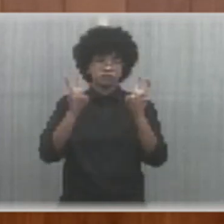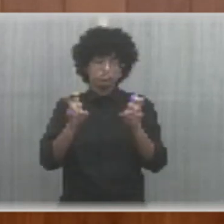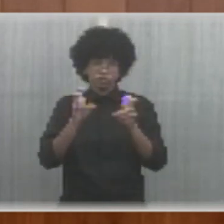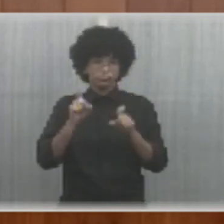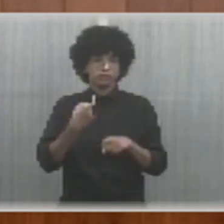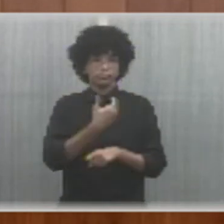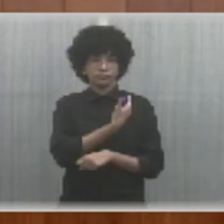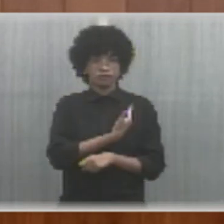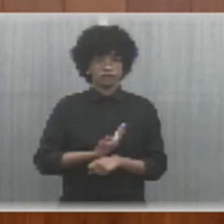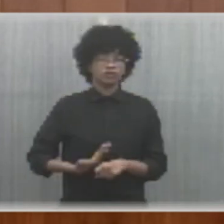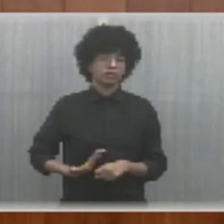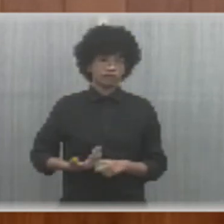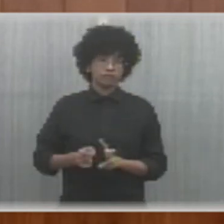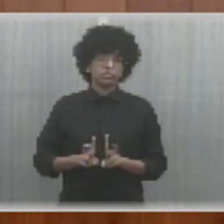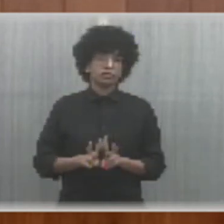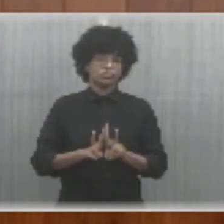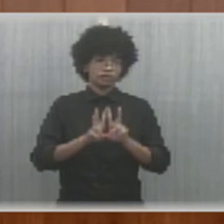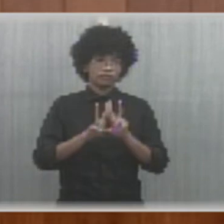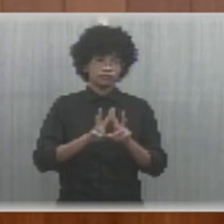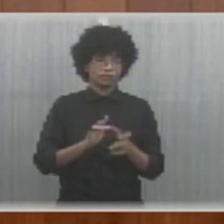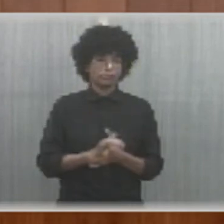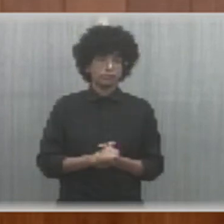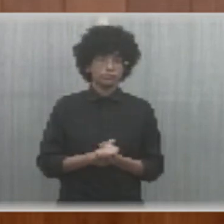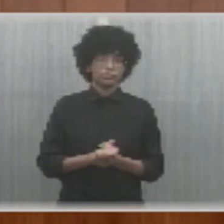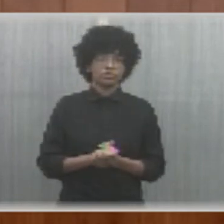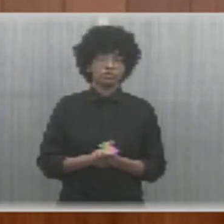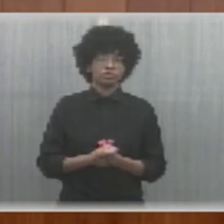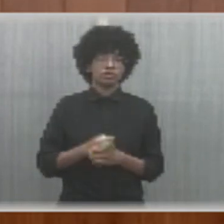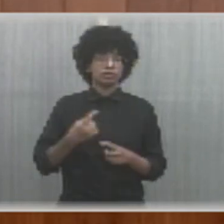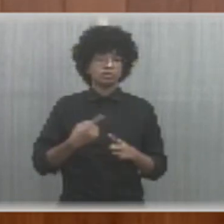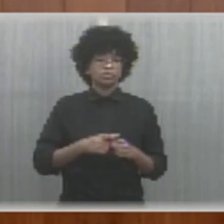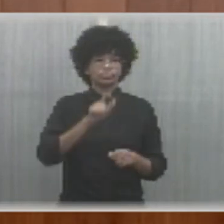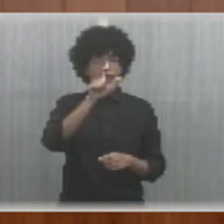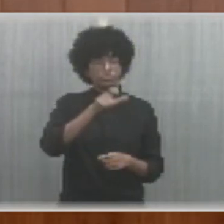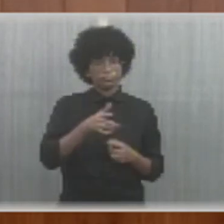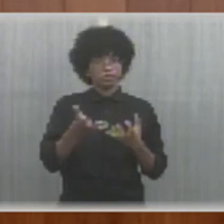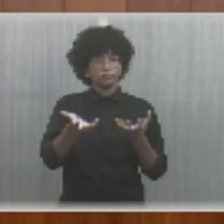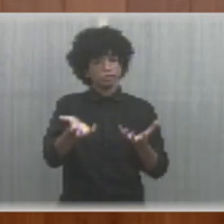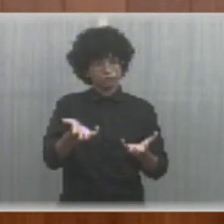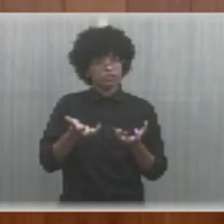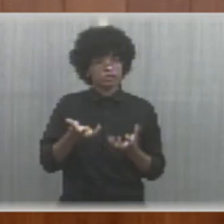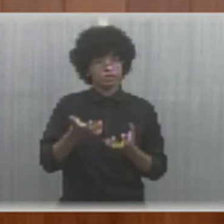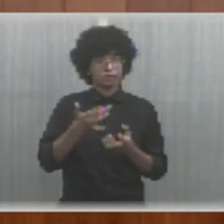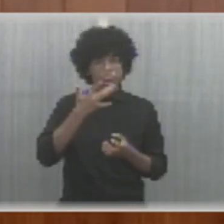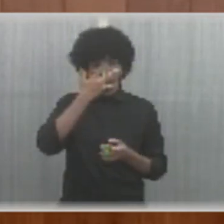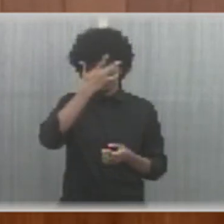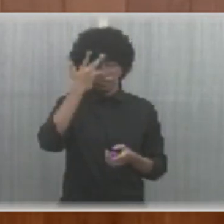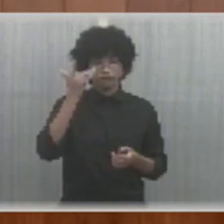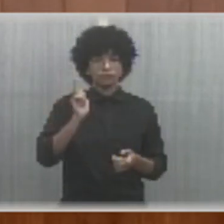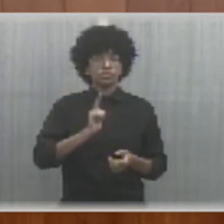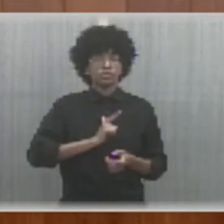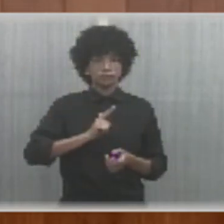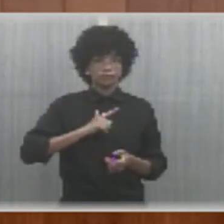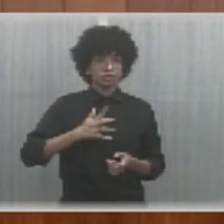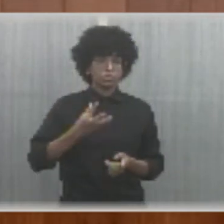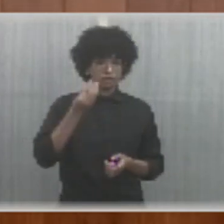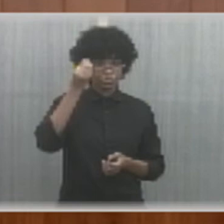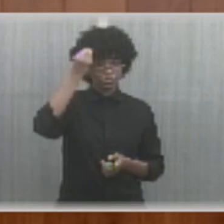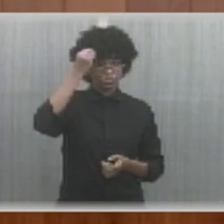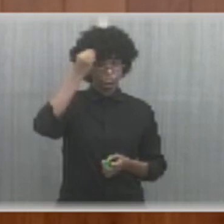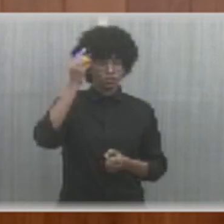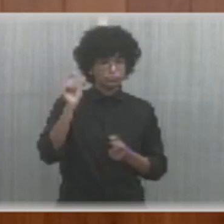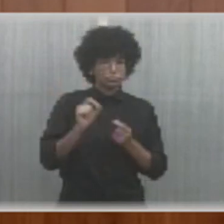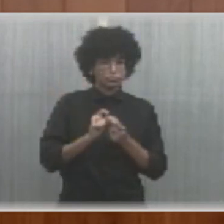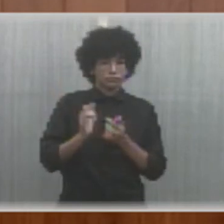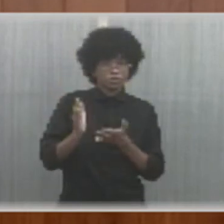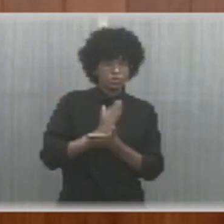-governador Wellington Dias. É que ele disse que quer que realmente que os culpados, aquele que cometeu algum